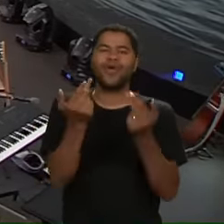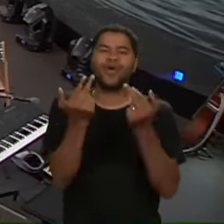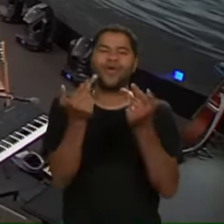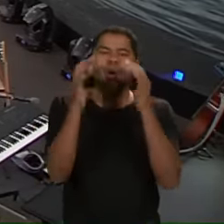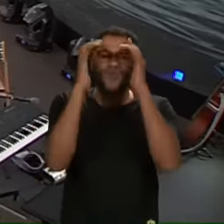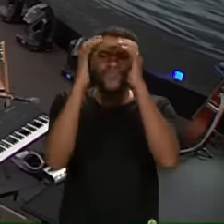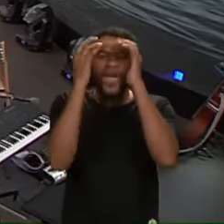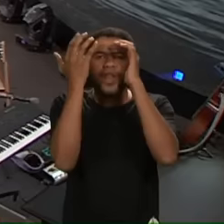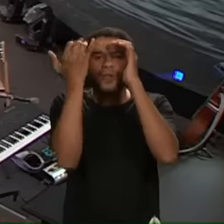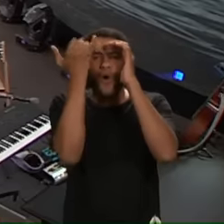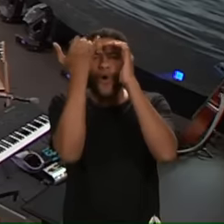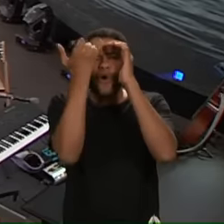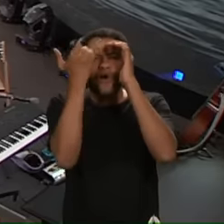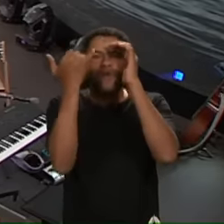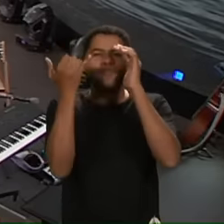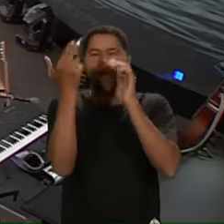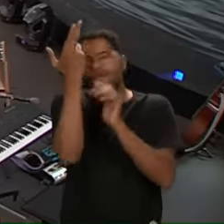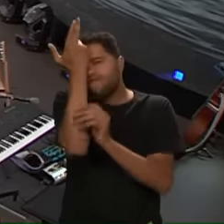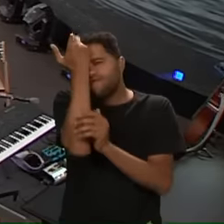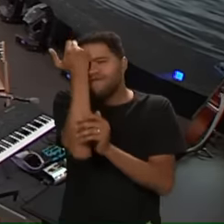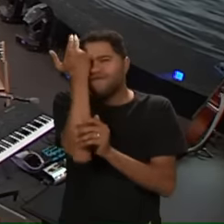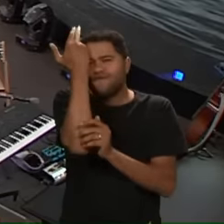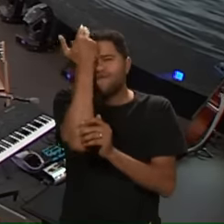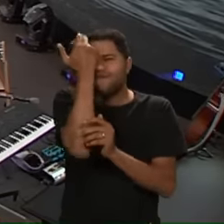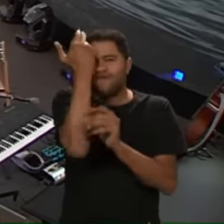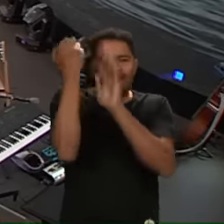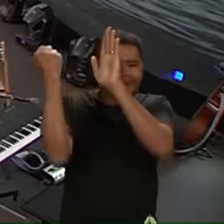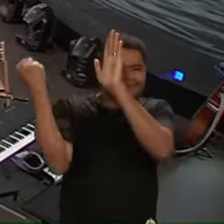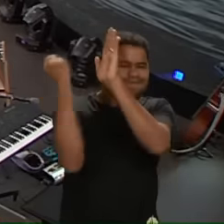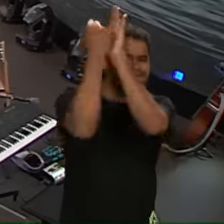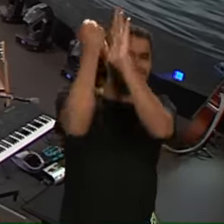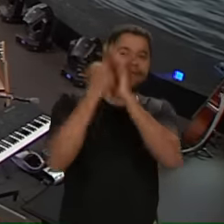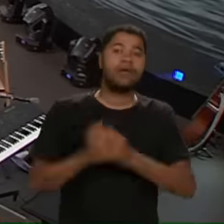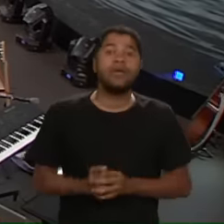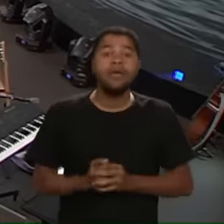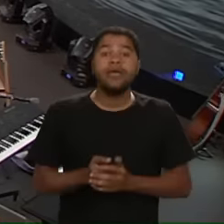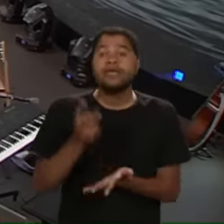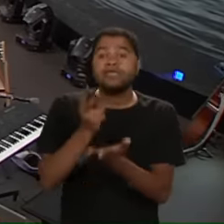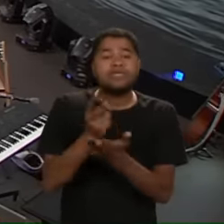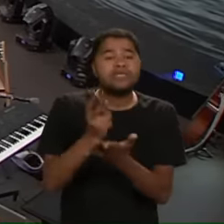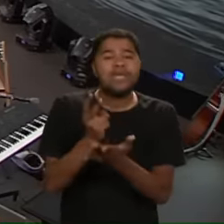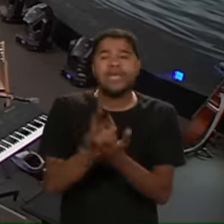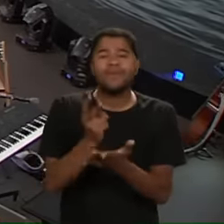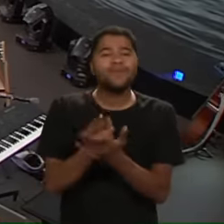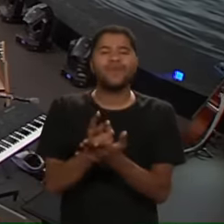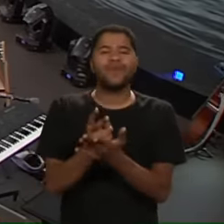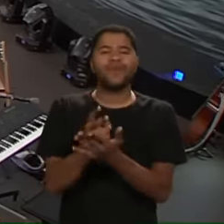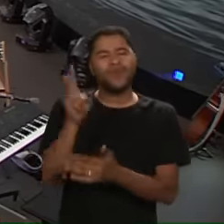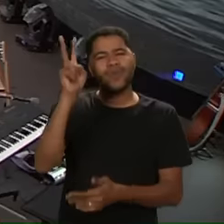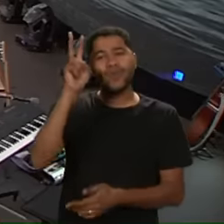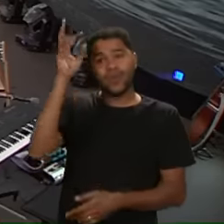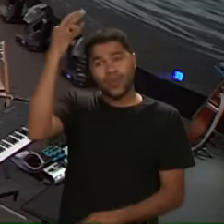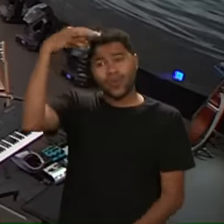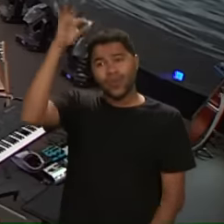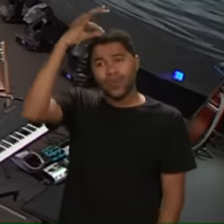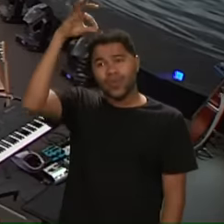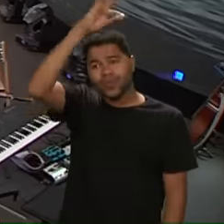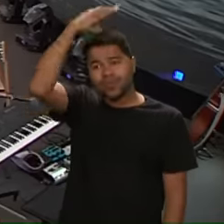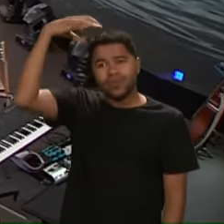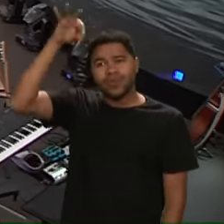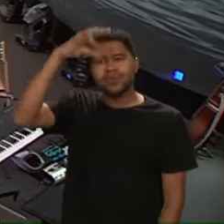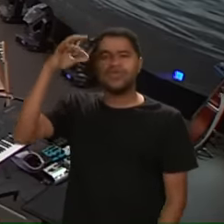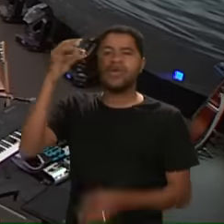vida Sabe Sempre diante de uma situação O Espírito Santo vai te fazer Lembrar desses